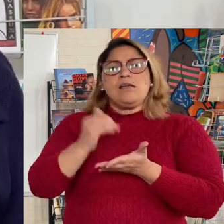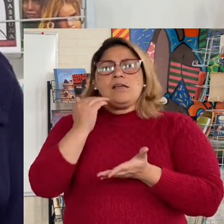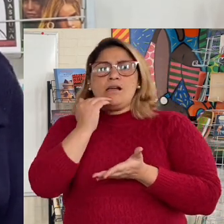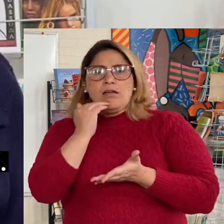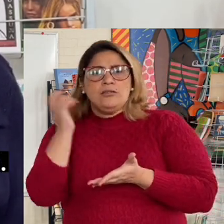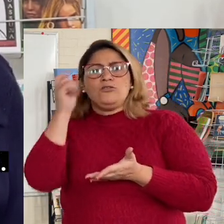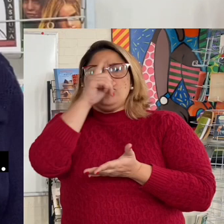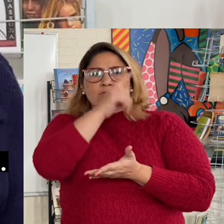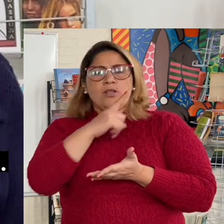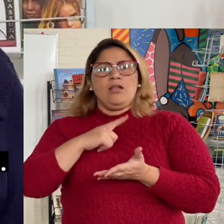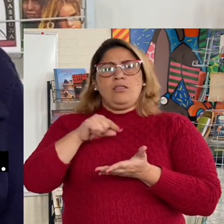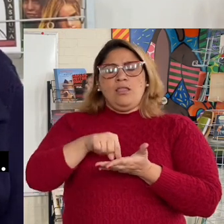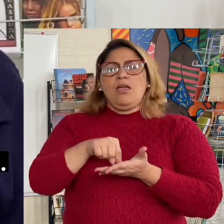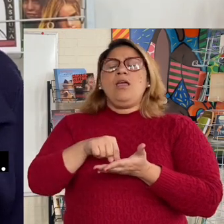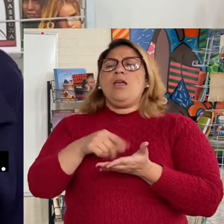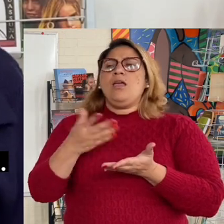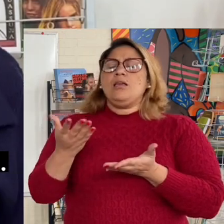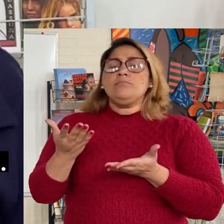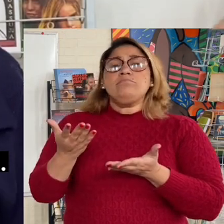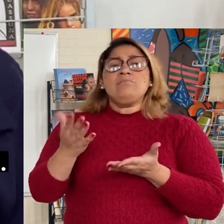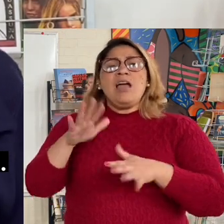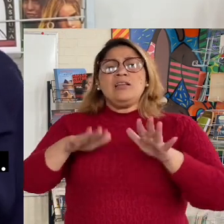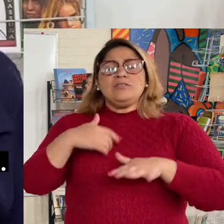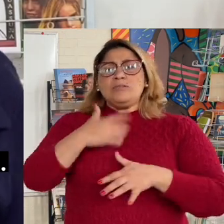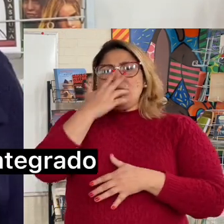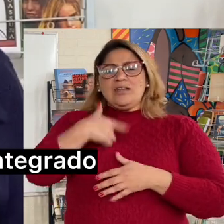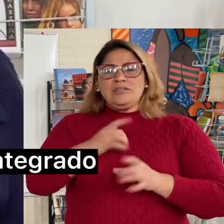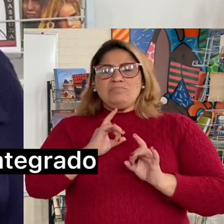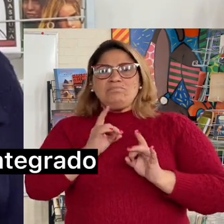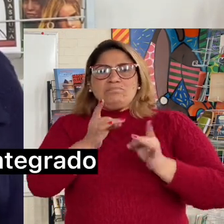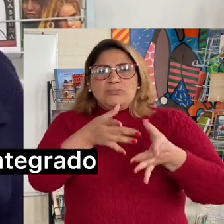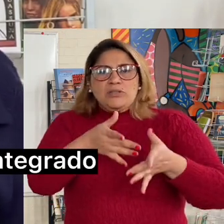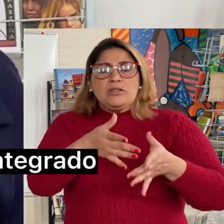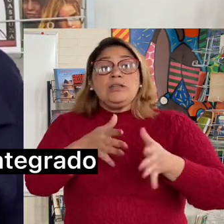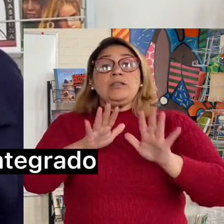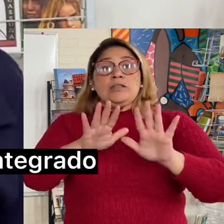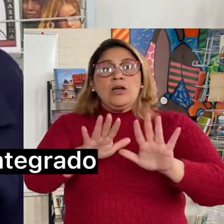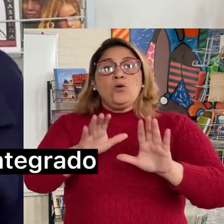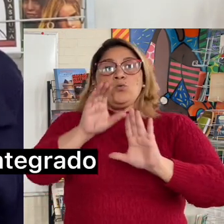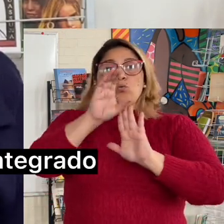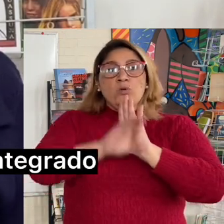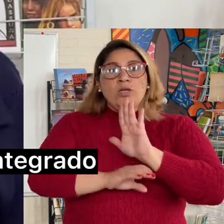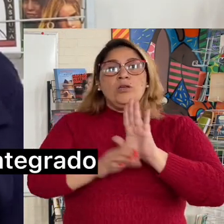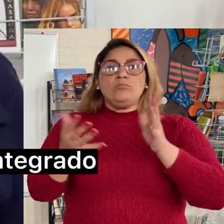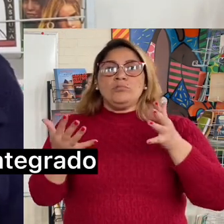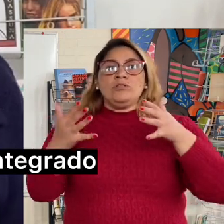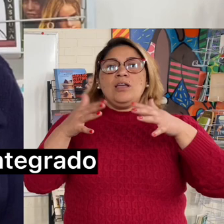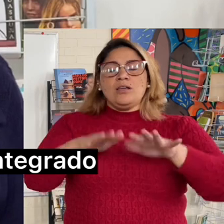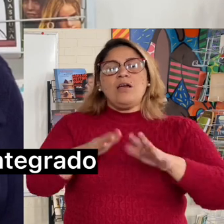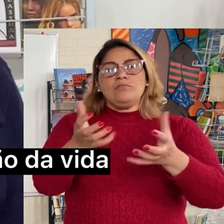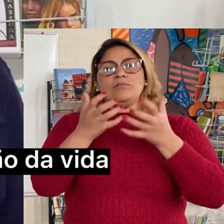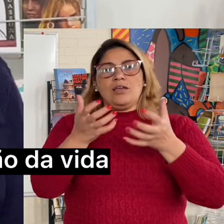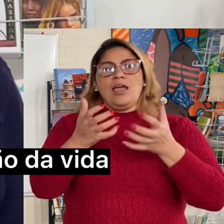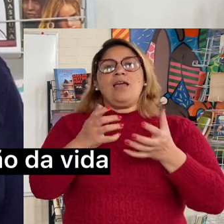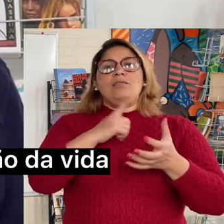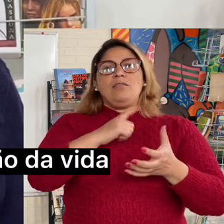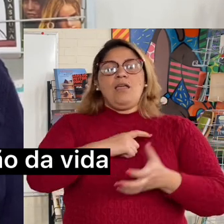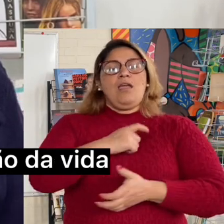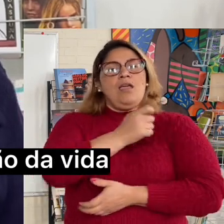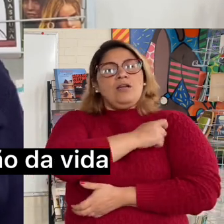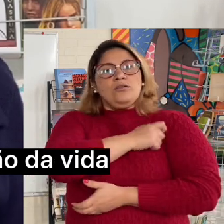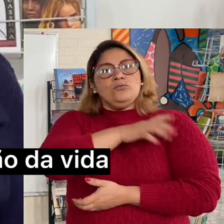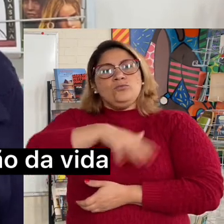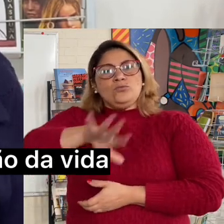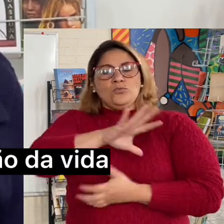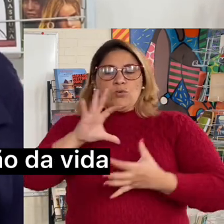letrada ou não convencionalmente letrada. Então, já é uma perspectiva do currículo integrado trazer esse